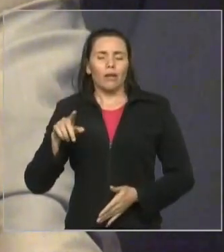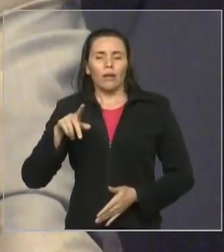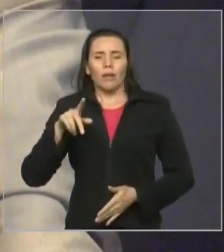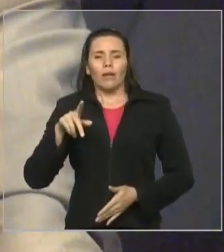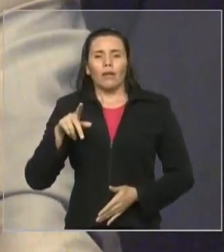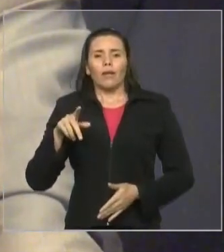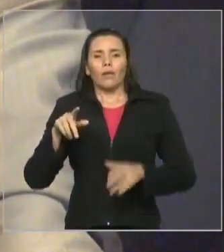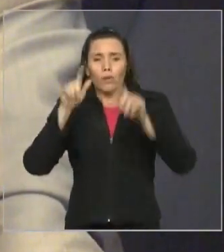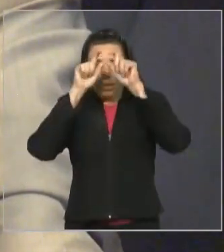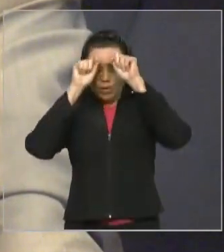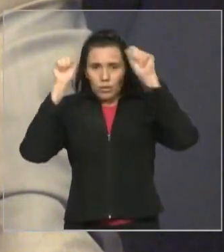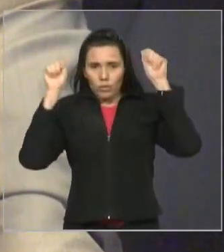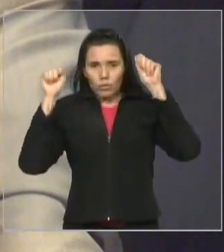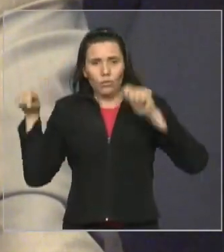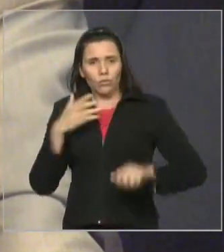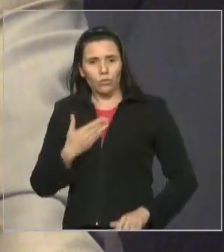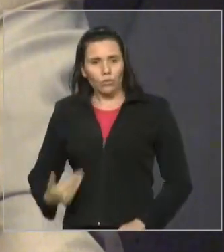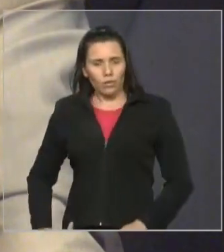assessorando o então governador,